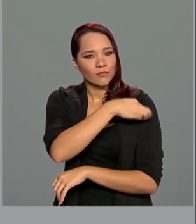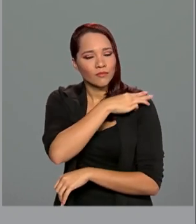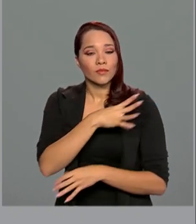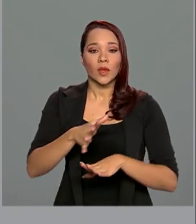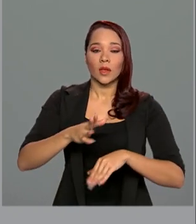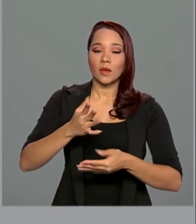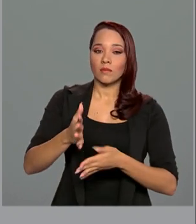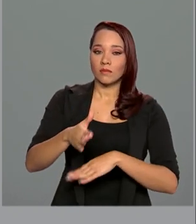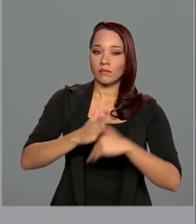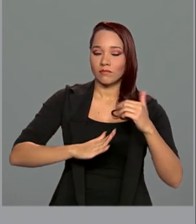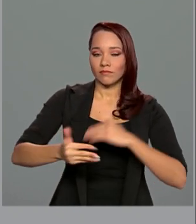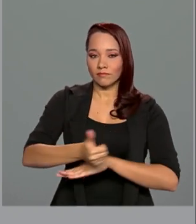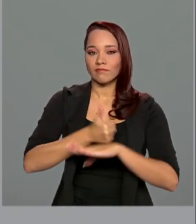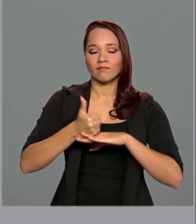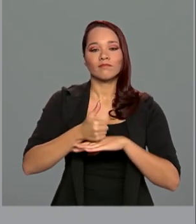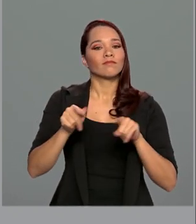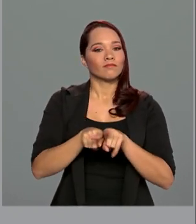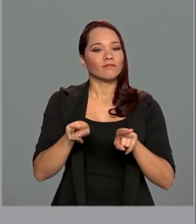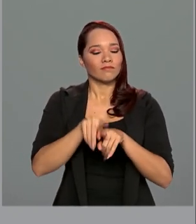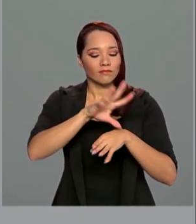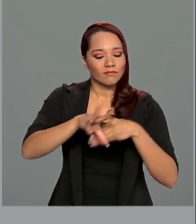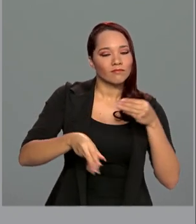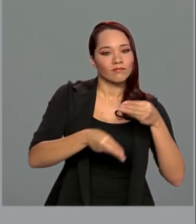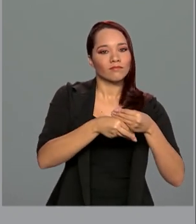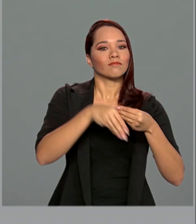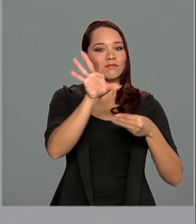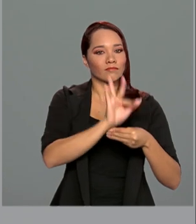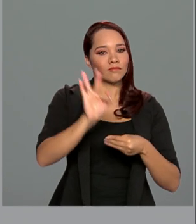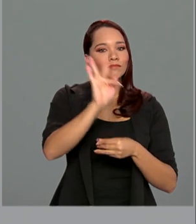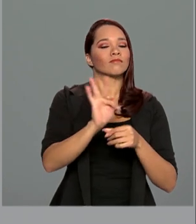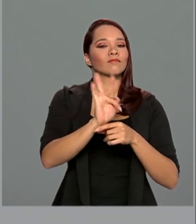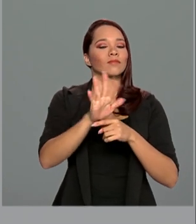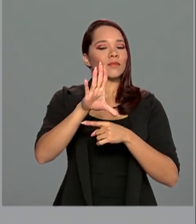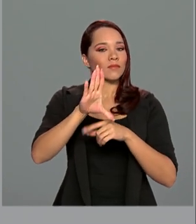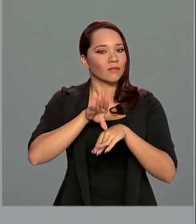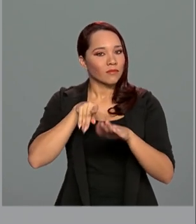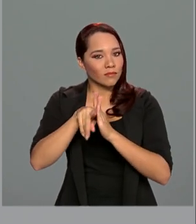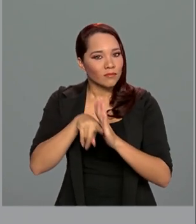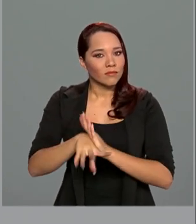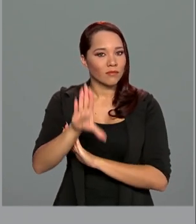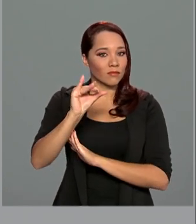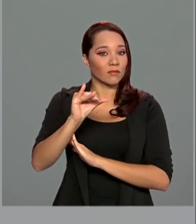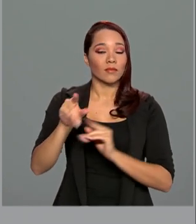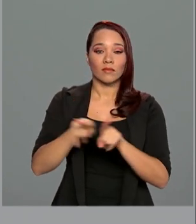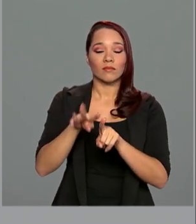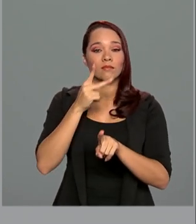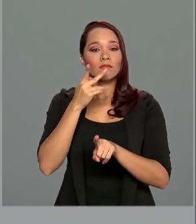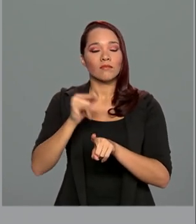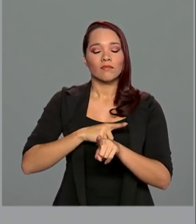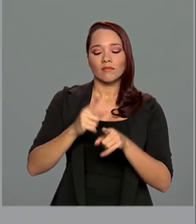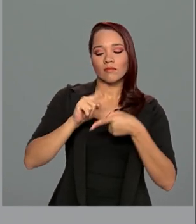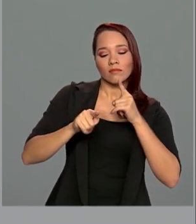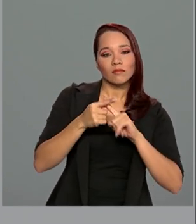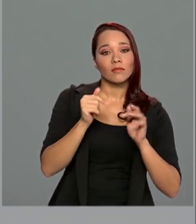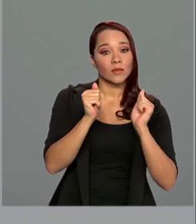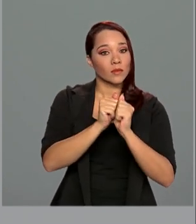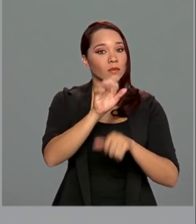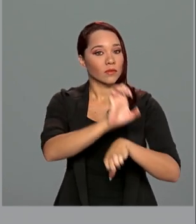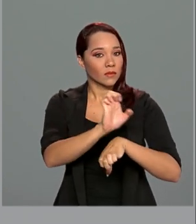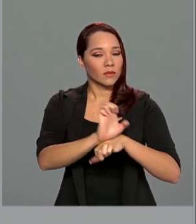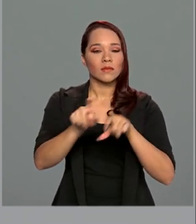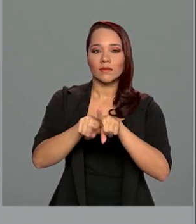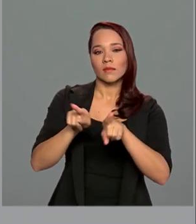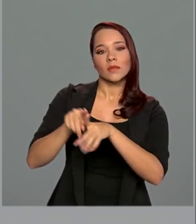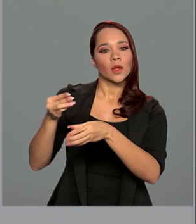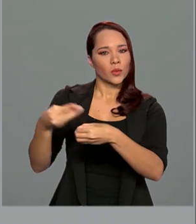profissionalizante, além de incrementar o ensino superior e a pesquisa científica. Também diz que vai atuar em articulação com os estados e